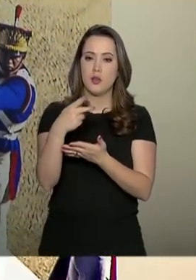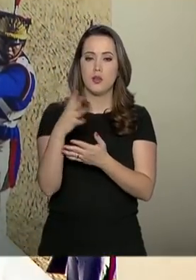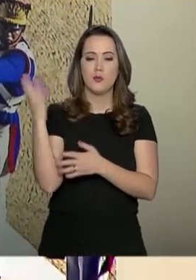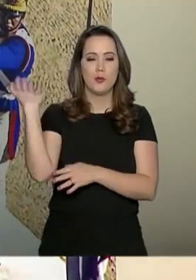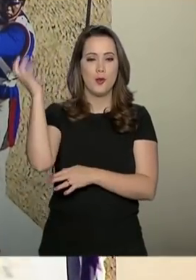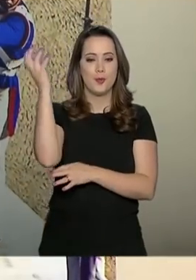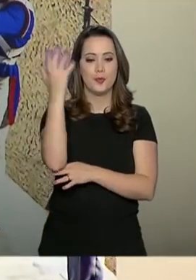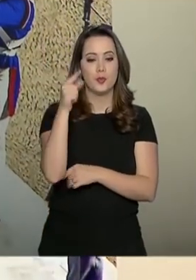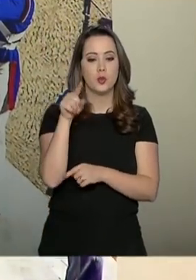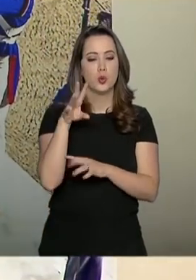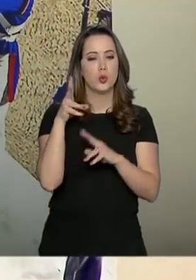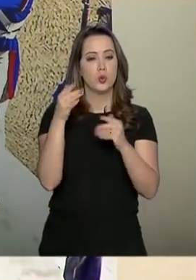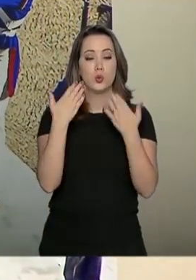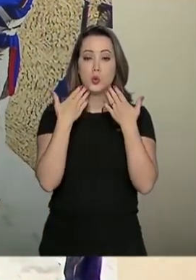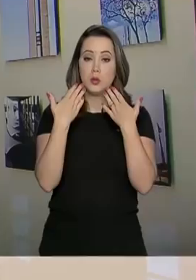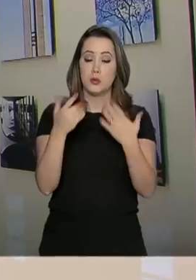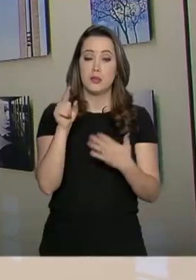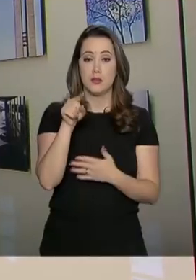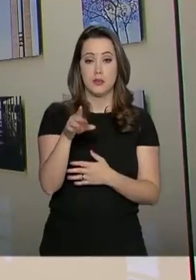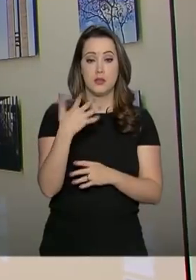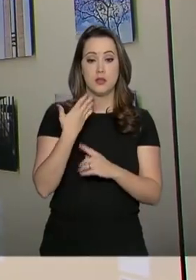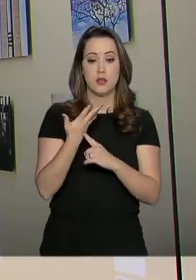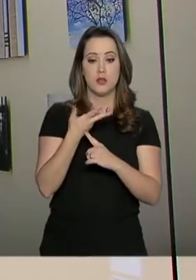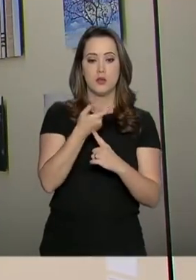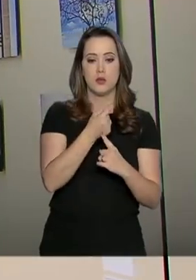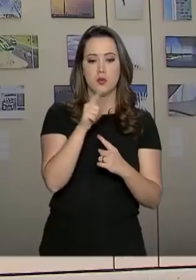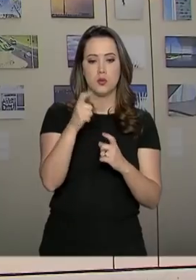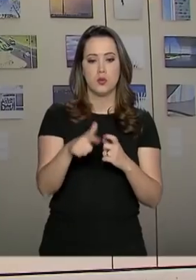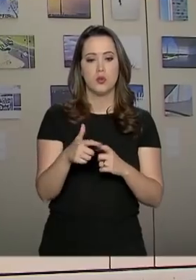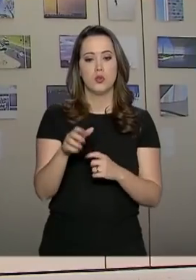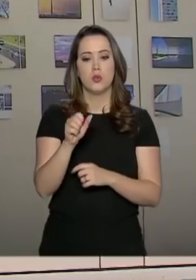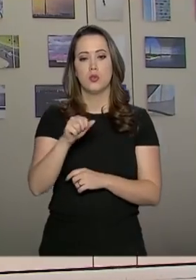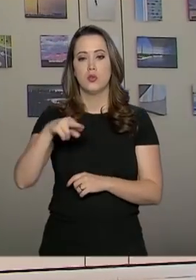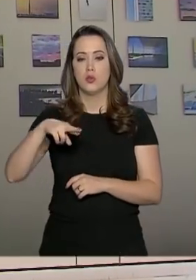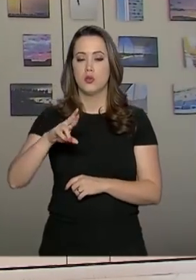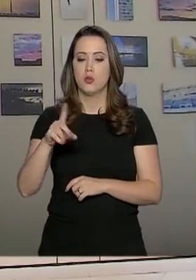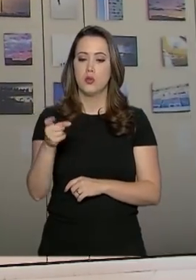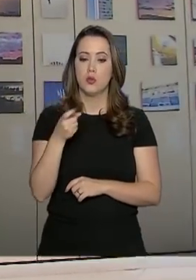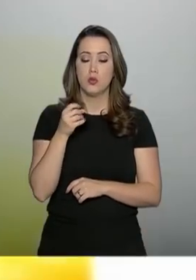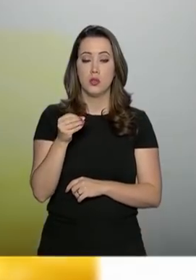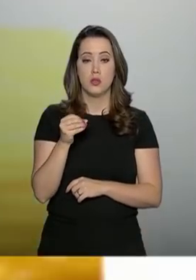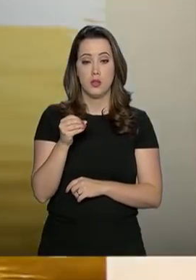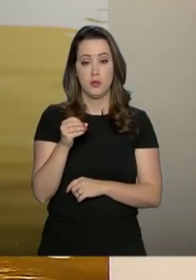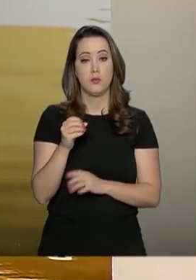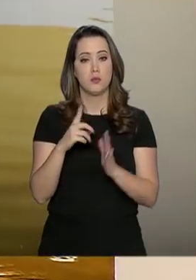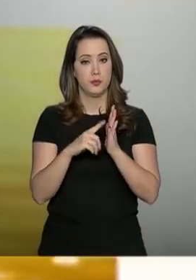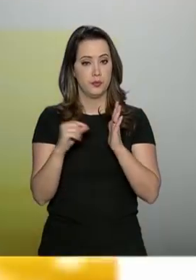na exposição Pela Esplanada, em exibição no anexo do Palácio do Planalto.